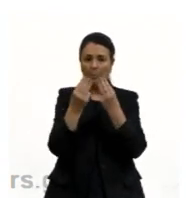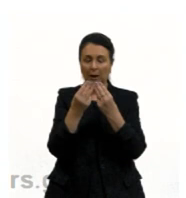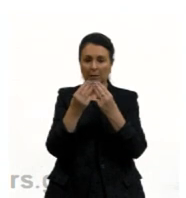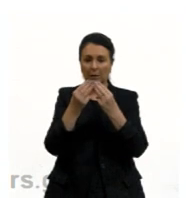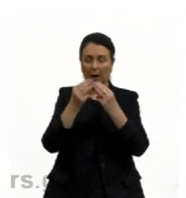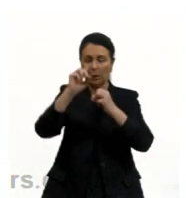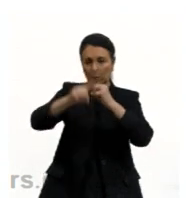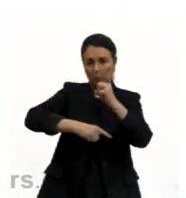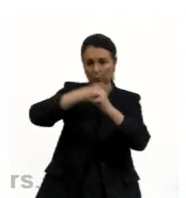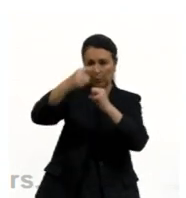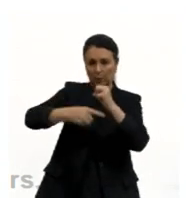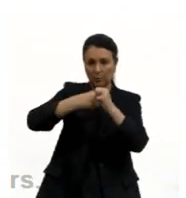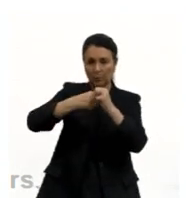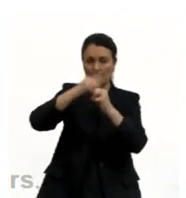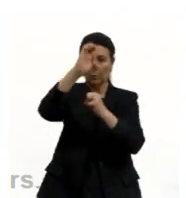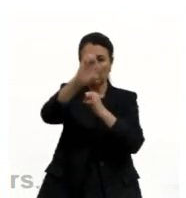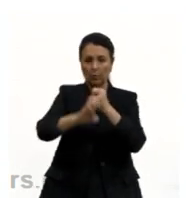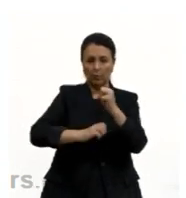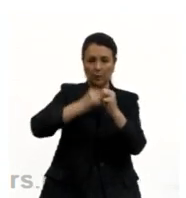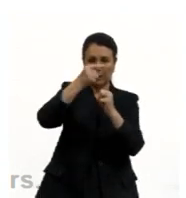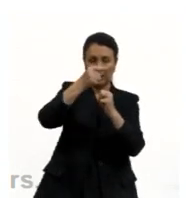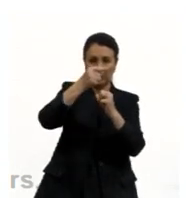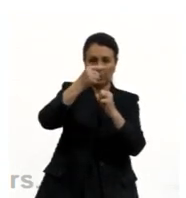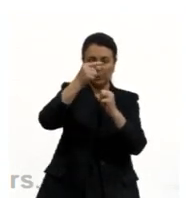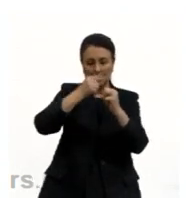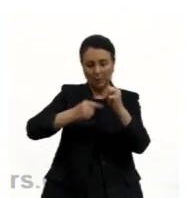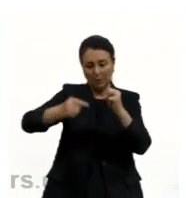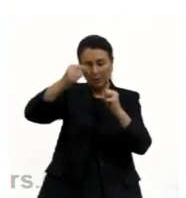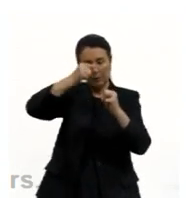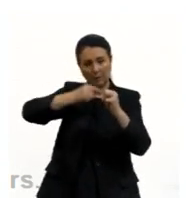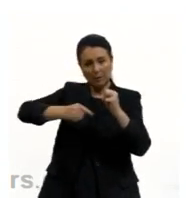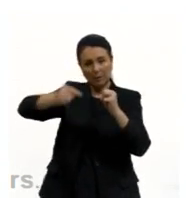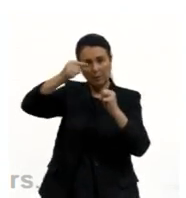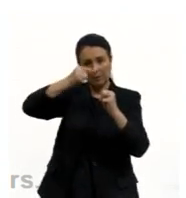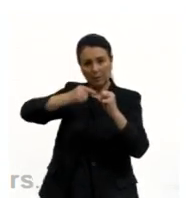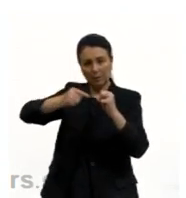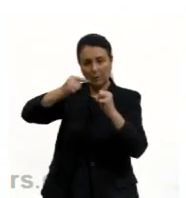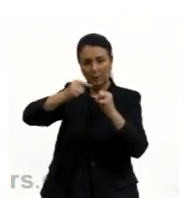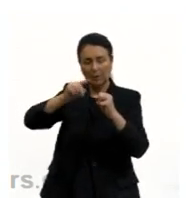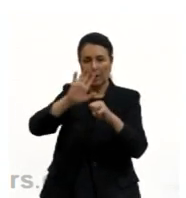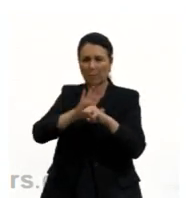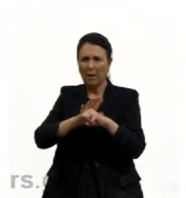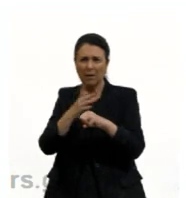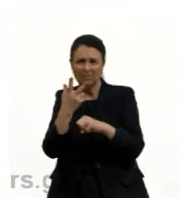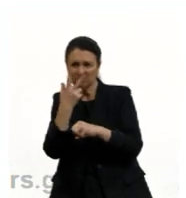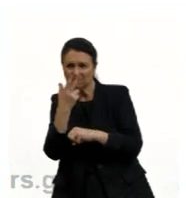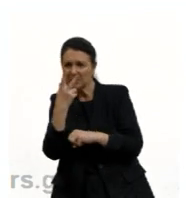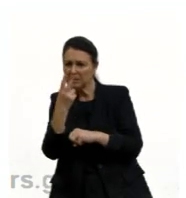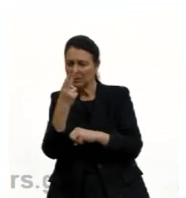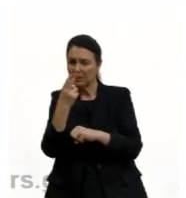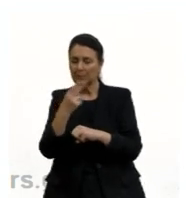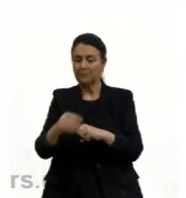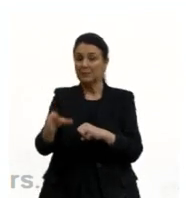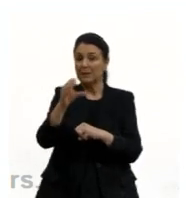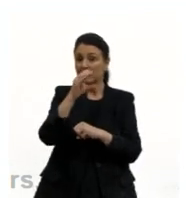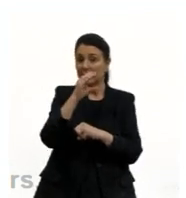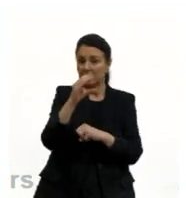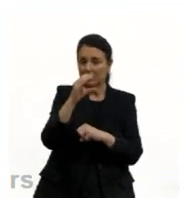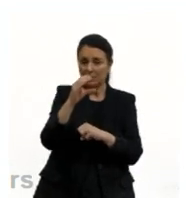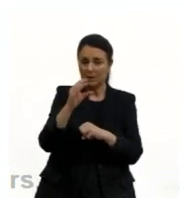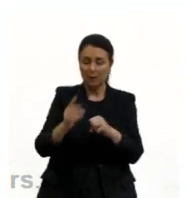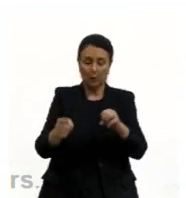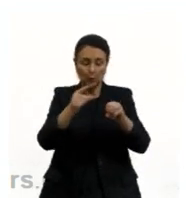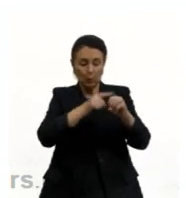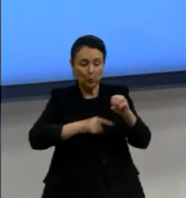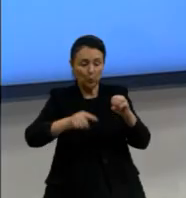e os elétrons nas suas órbitas. Então, a alternativa B é a mais interessante por enquanto. C. Um núcleo